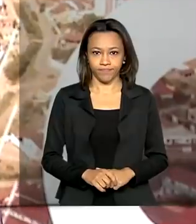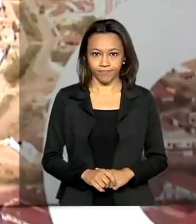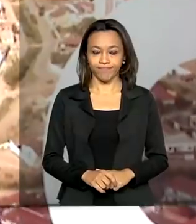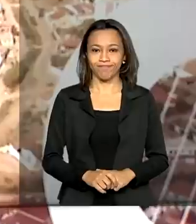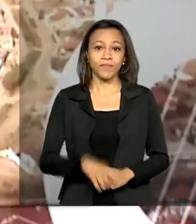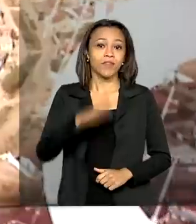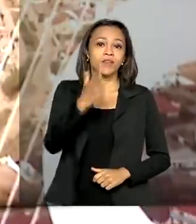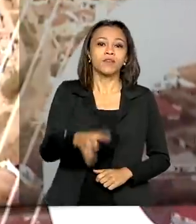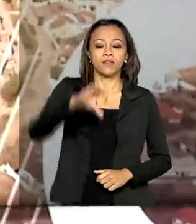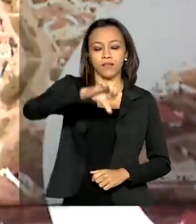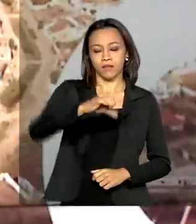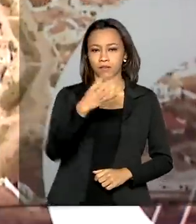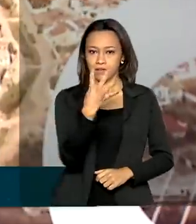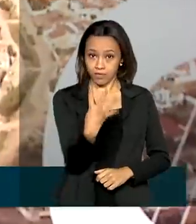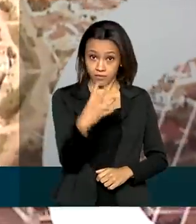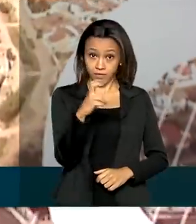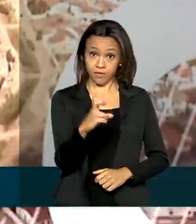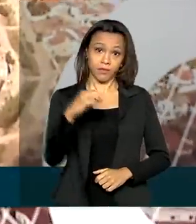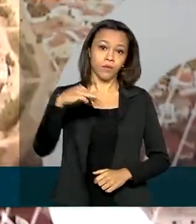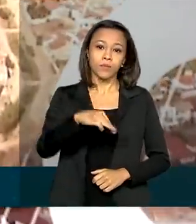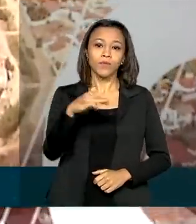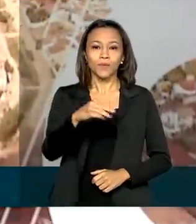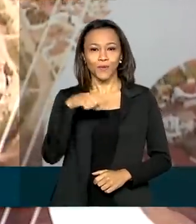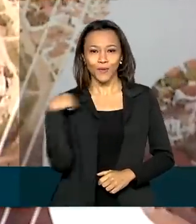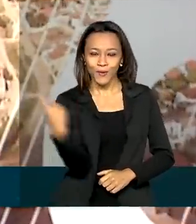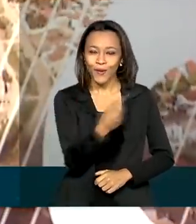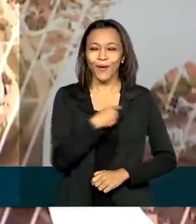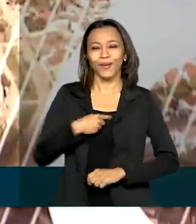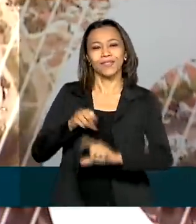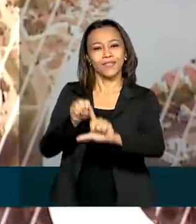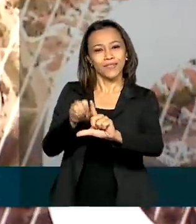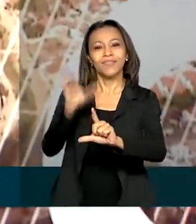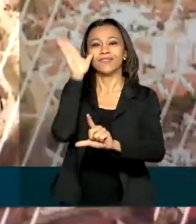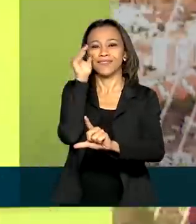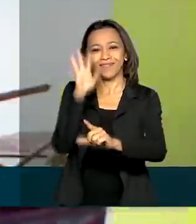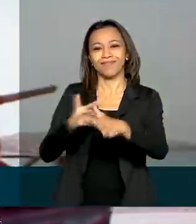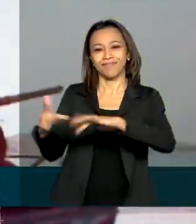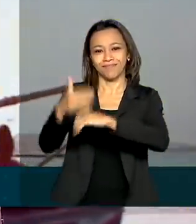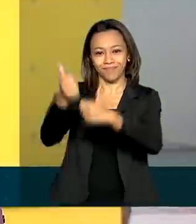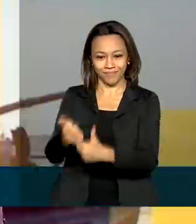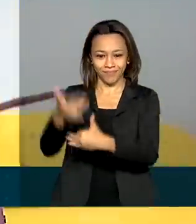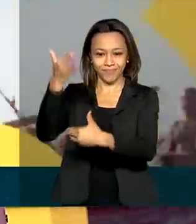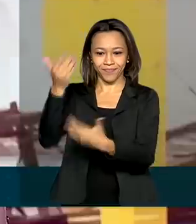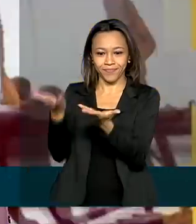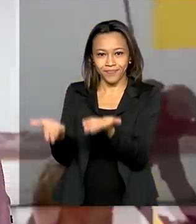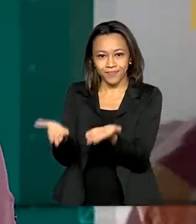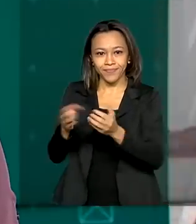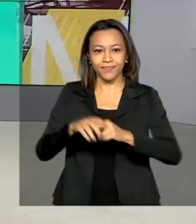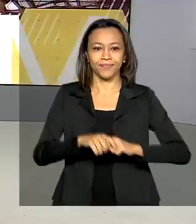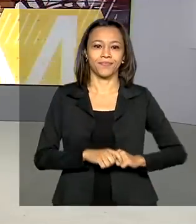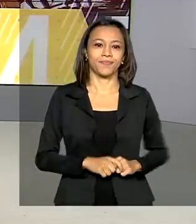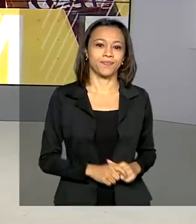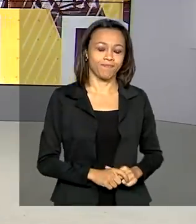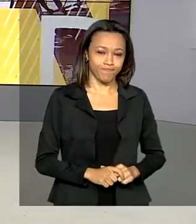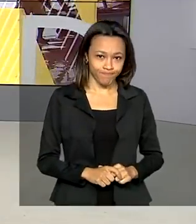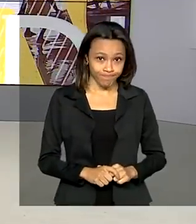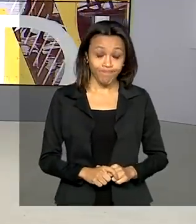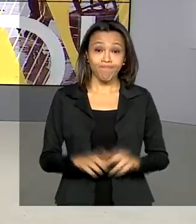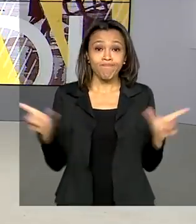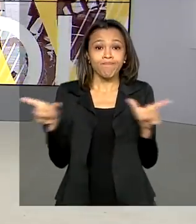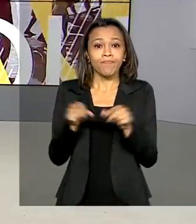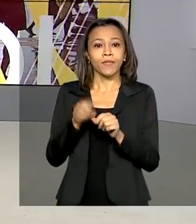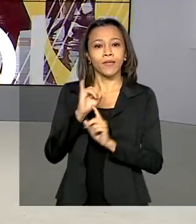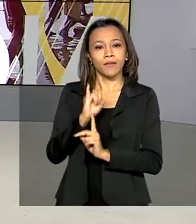São 9 horas e 45 minutos. Nós estamos ao vivo também pelas redes sociais. O